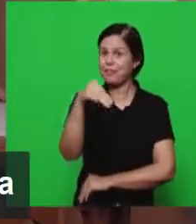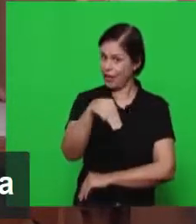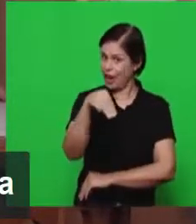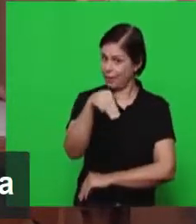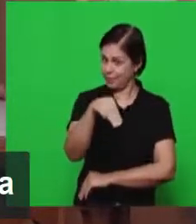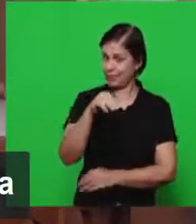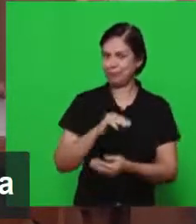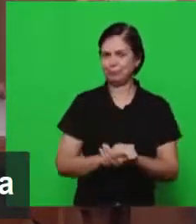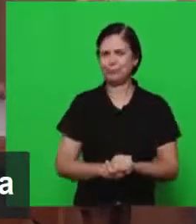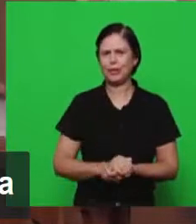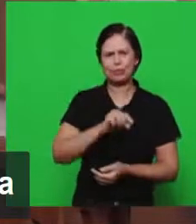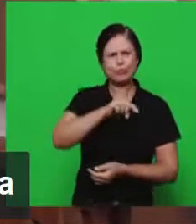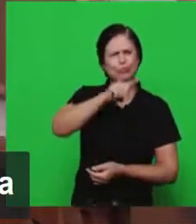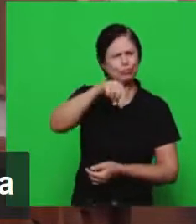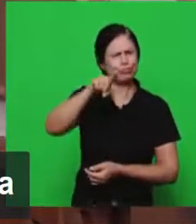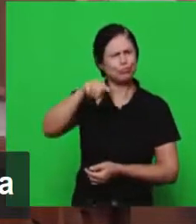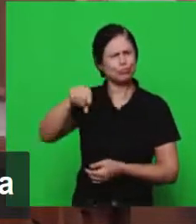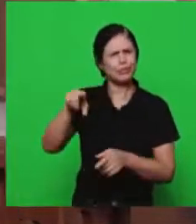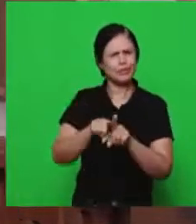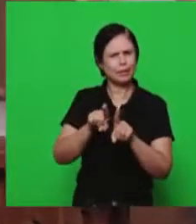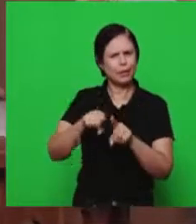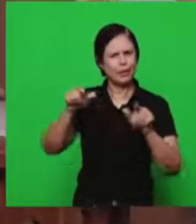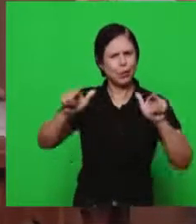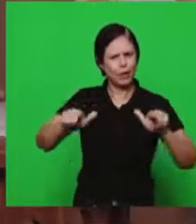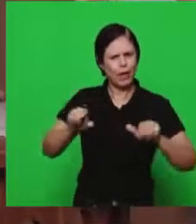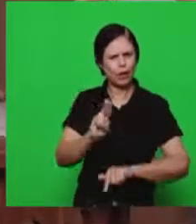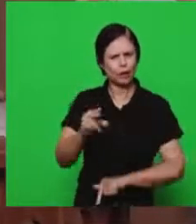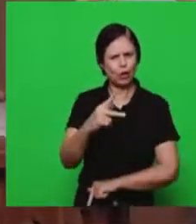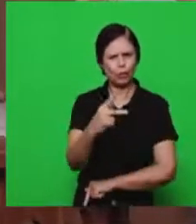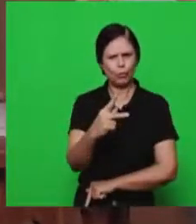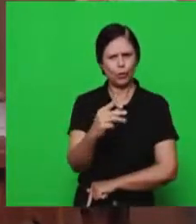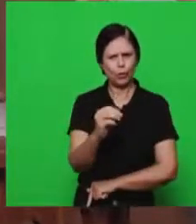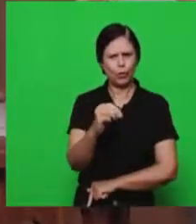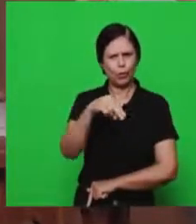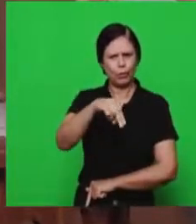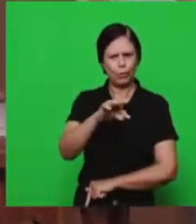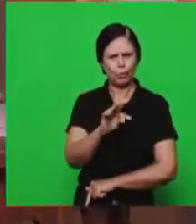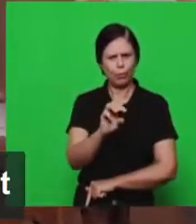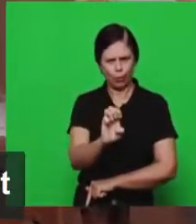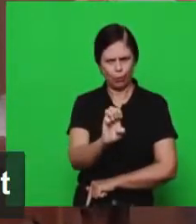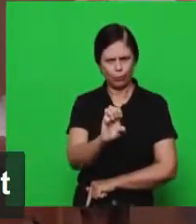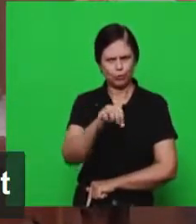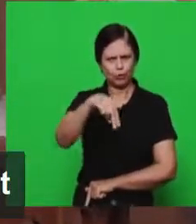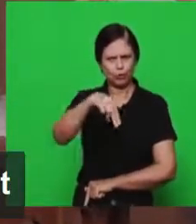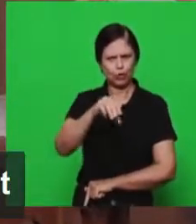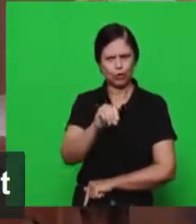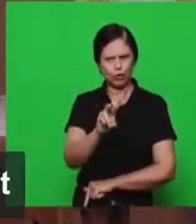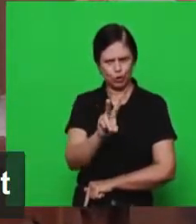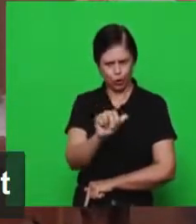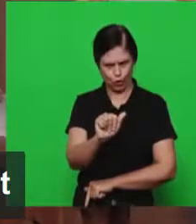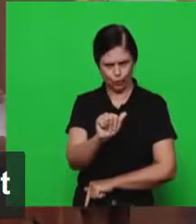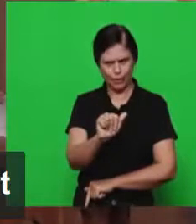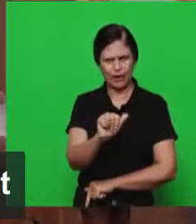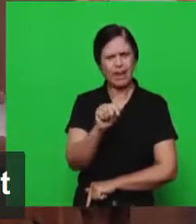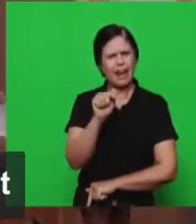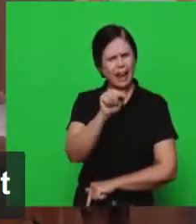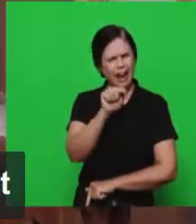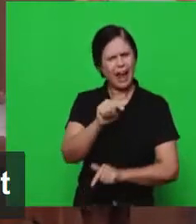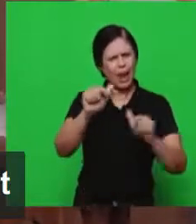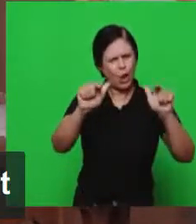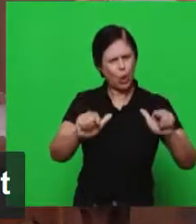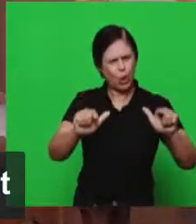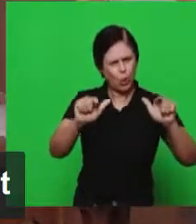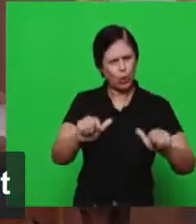em Ponte Nova. Eu quero dizer uma coisa a respeito de Ponte Nova. Eu quero dizer